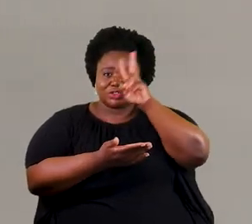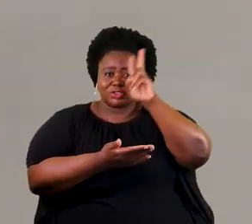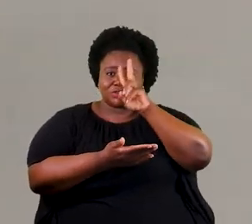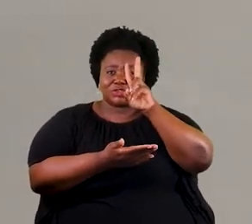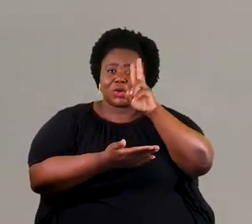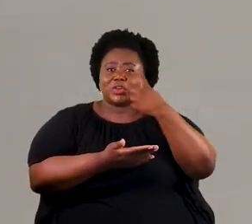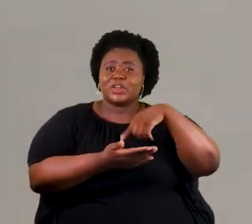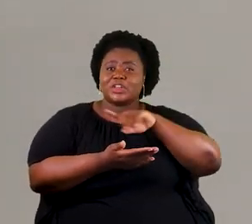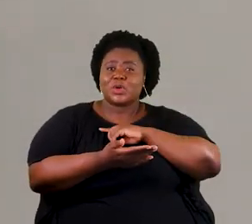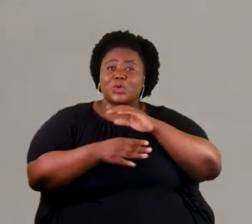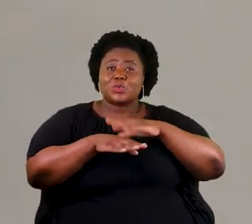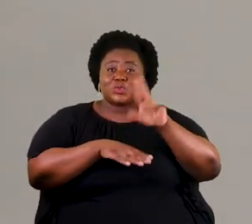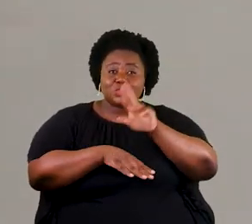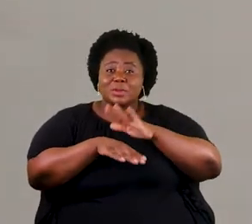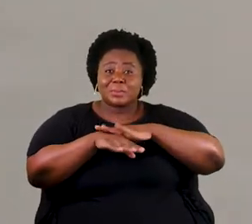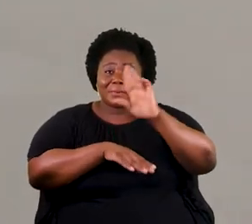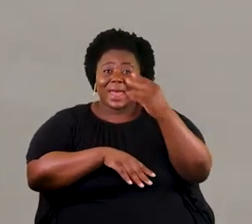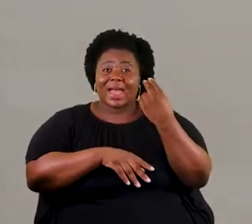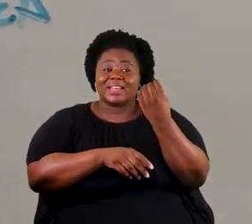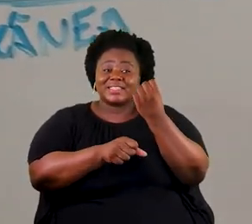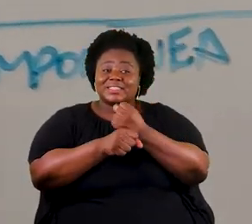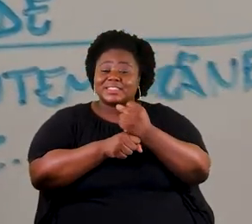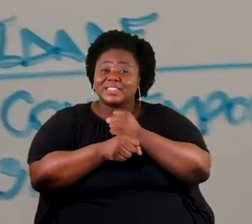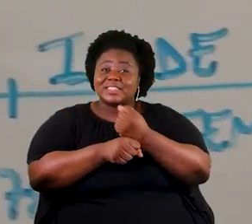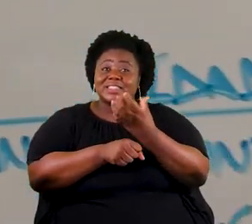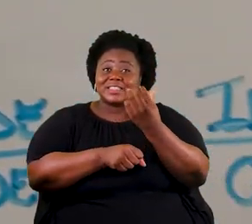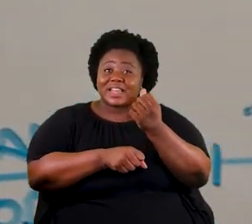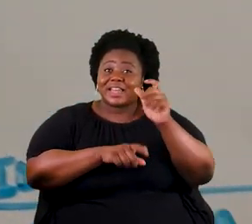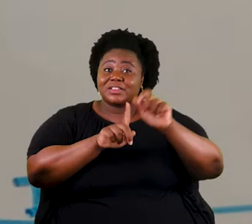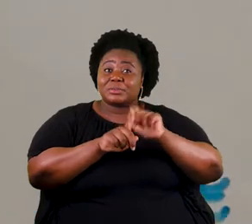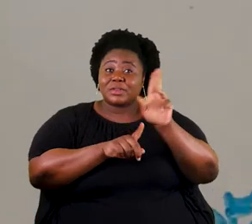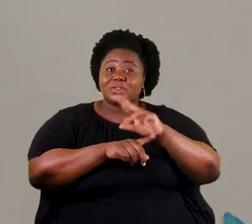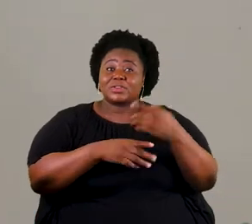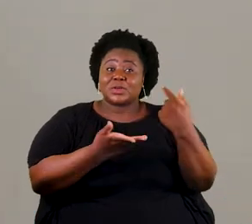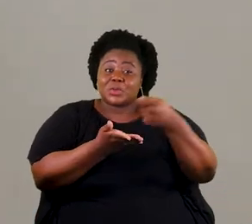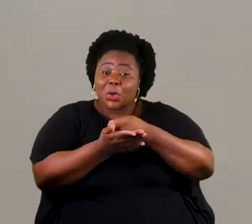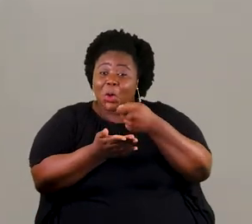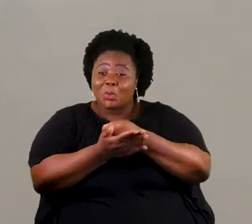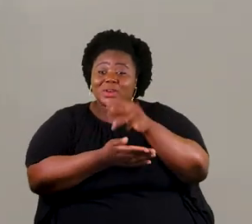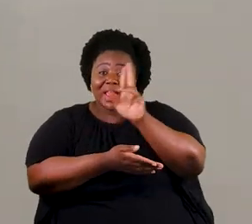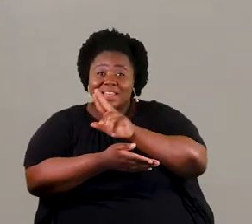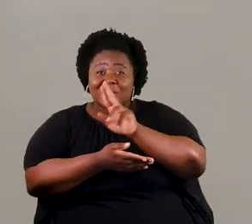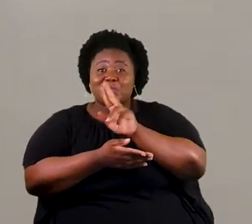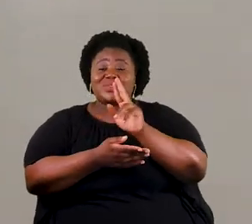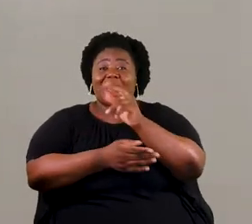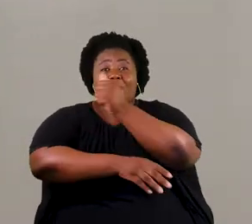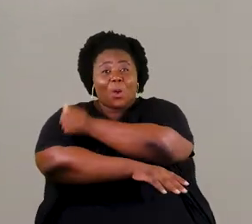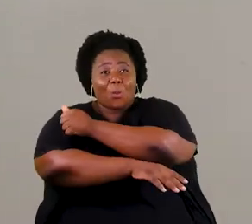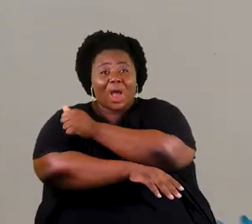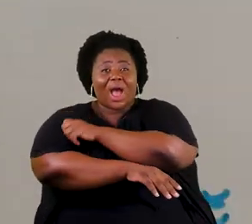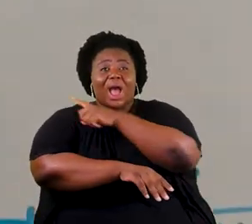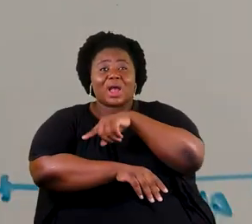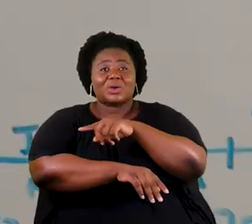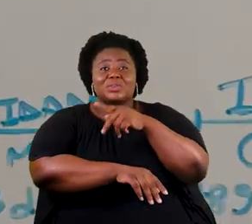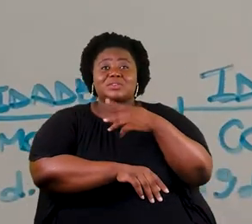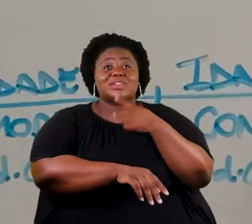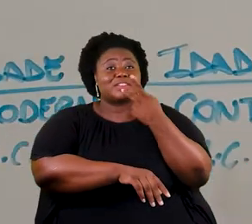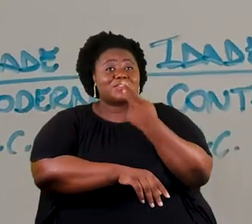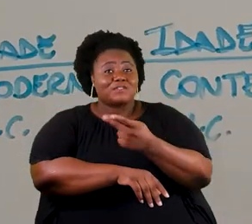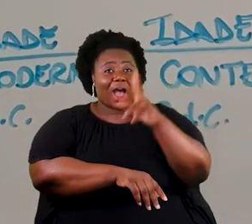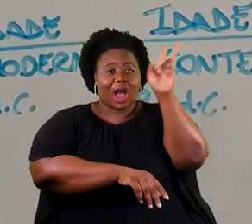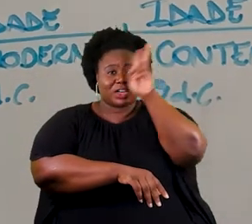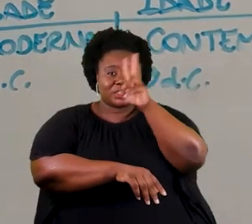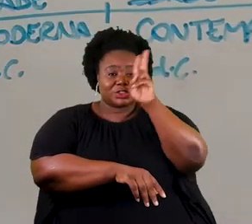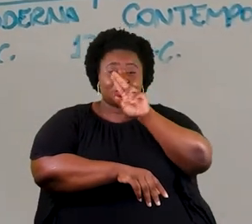Passamos mais de metade do ano obrigados a construir conhecimentos com os alunos e com as alunas que pautem a história